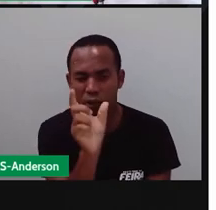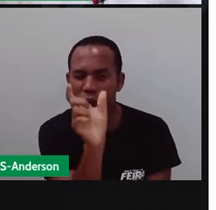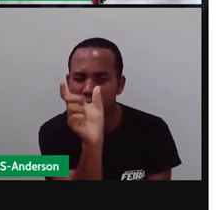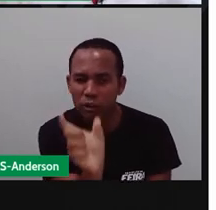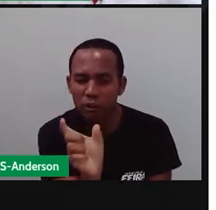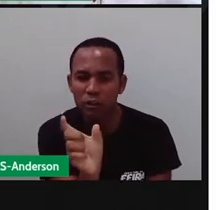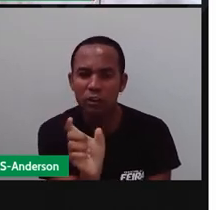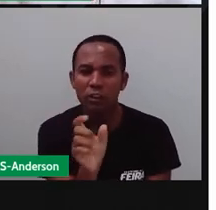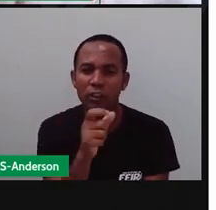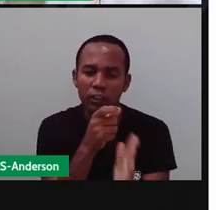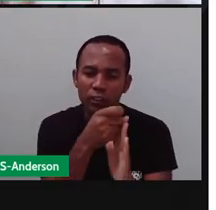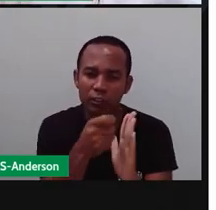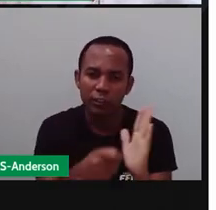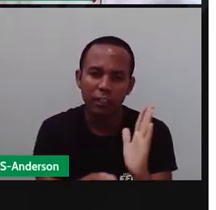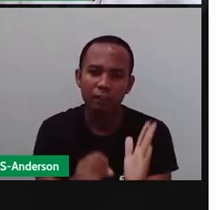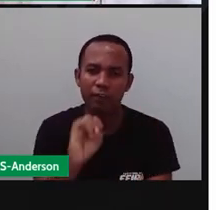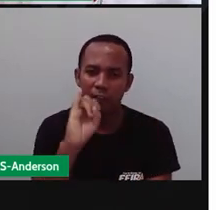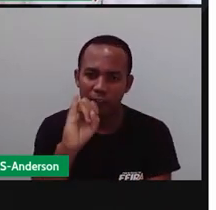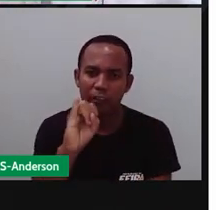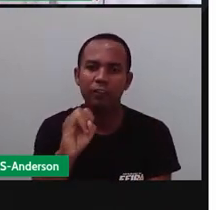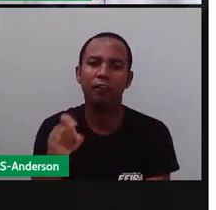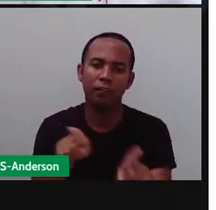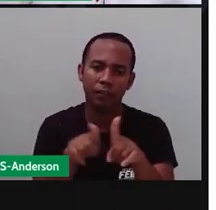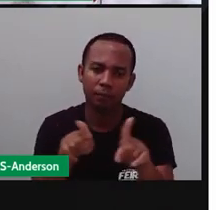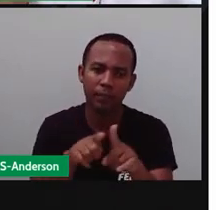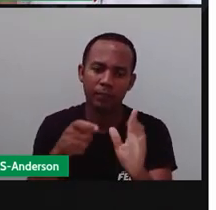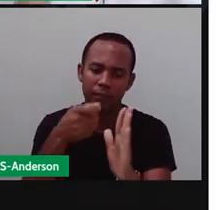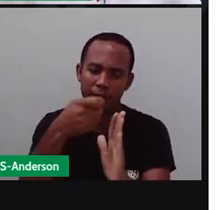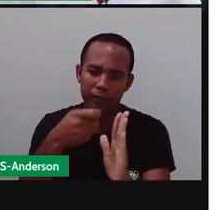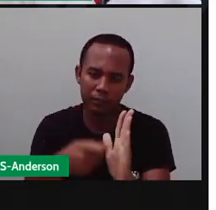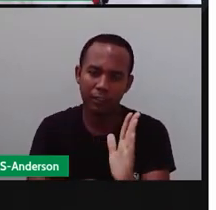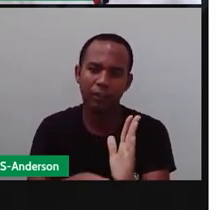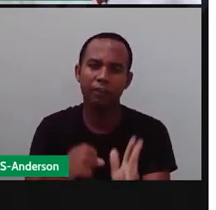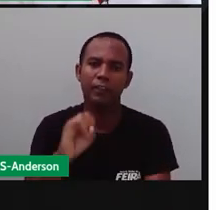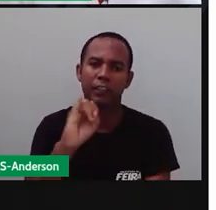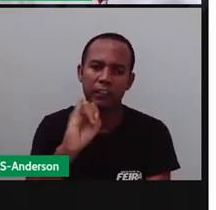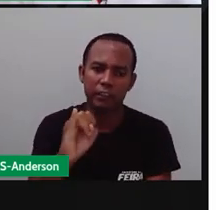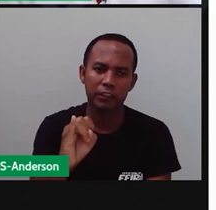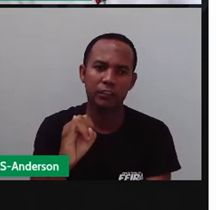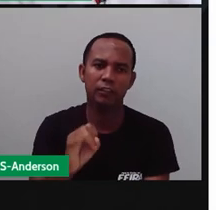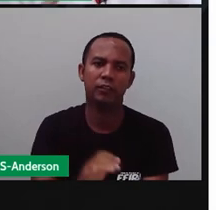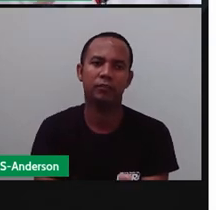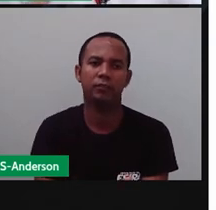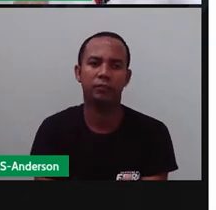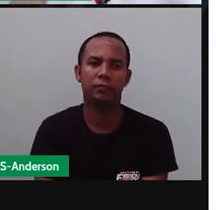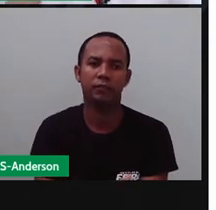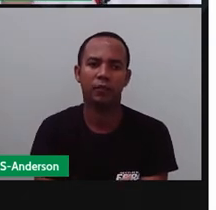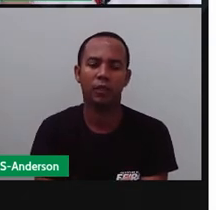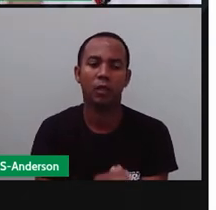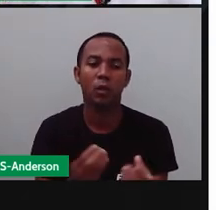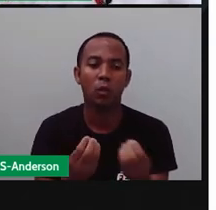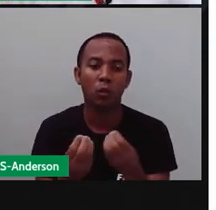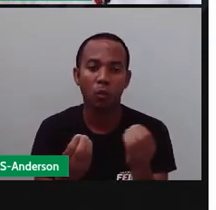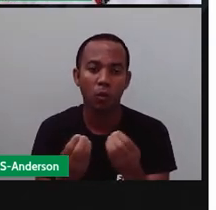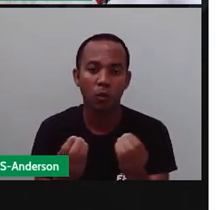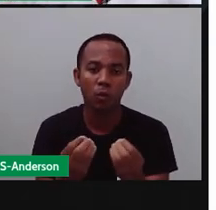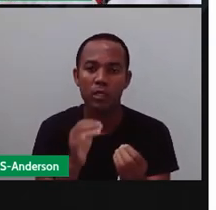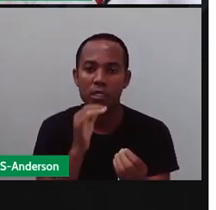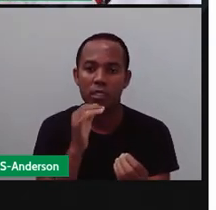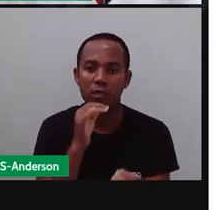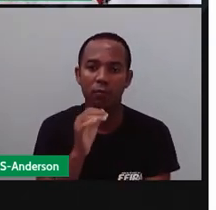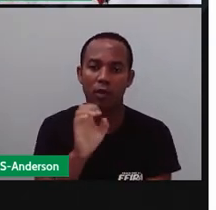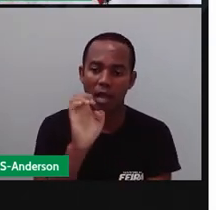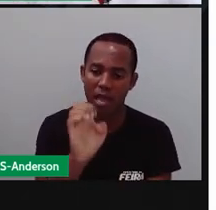I e se pronuncia I. Se a sílaba, ela for fraca, se escreve E e se